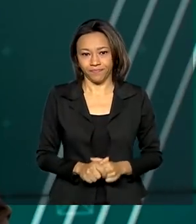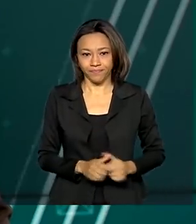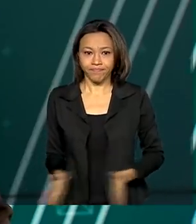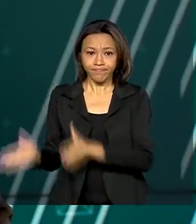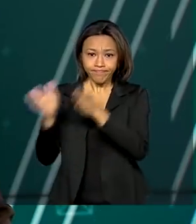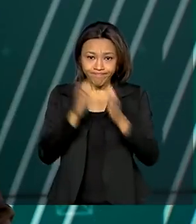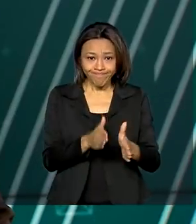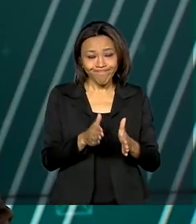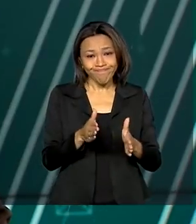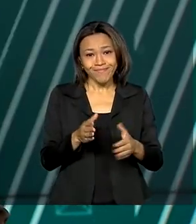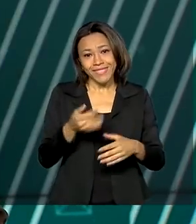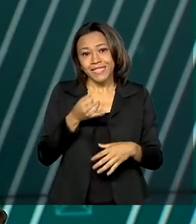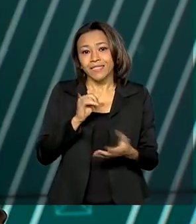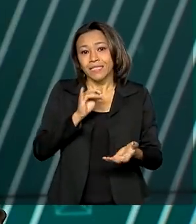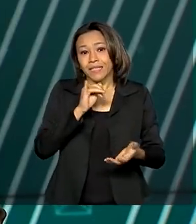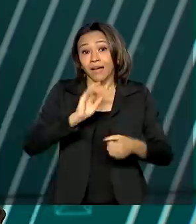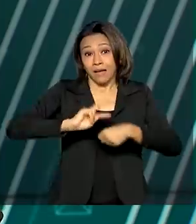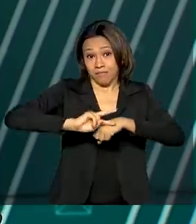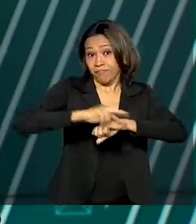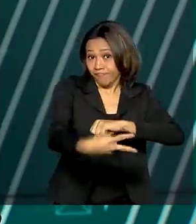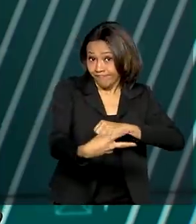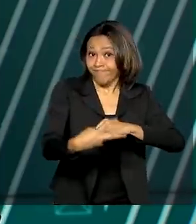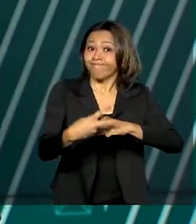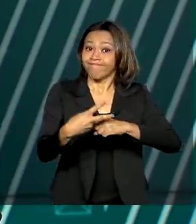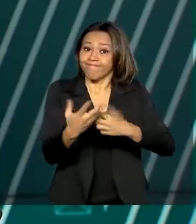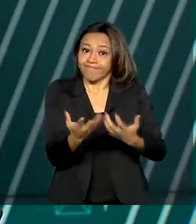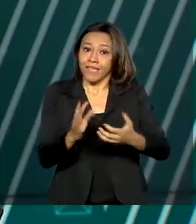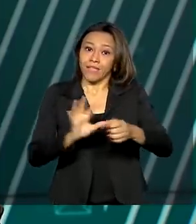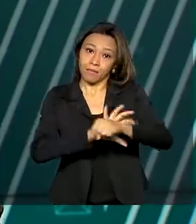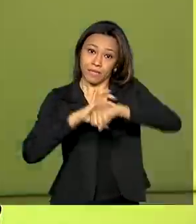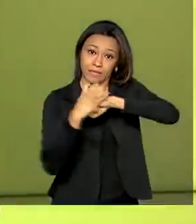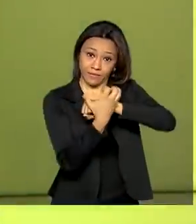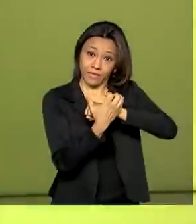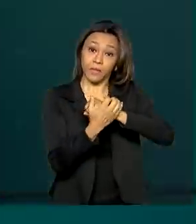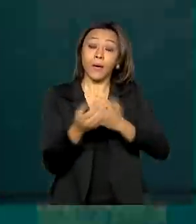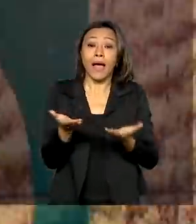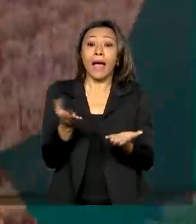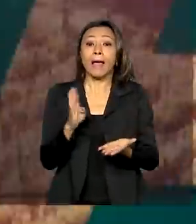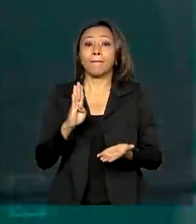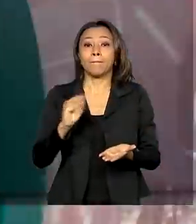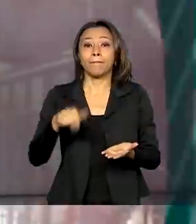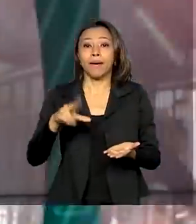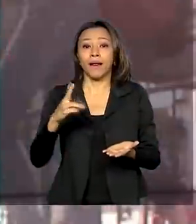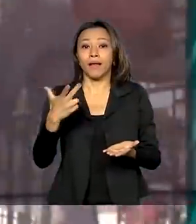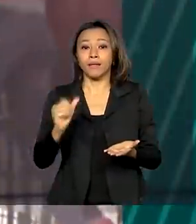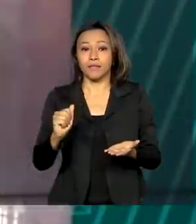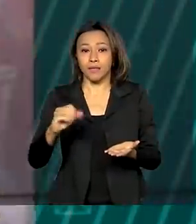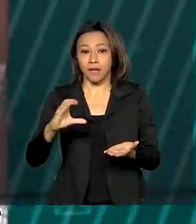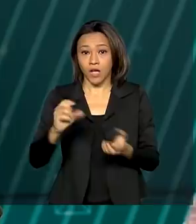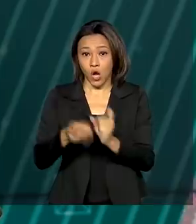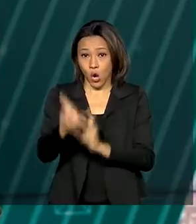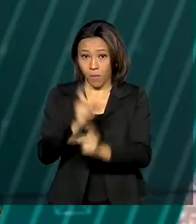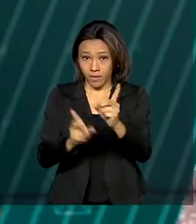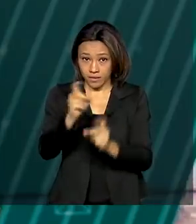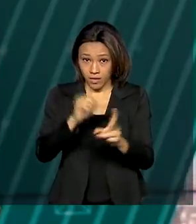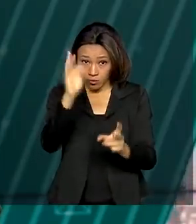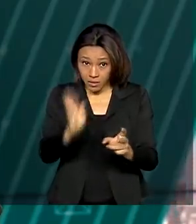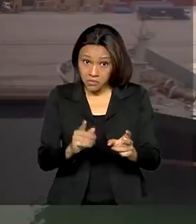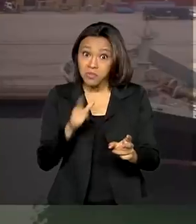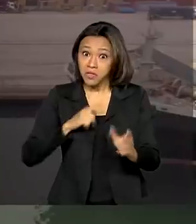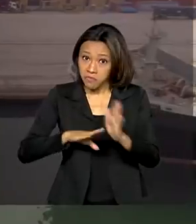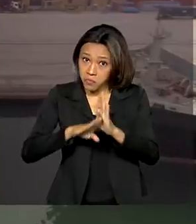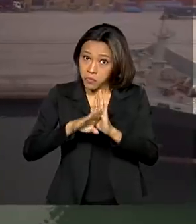Apesar da pandemia do coronavírus, a balança comercial brasileira apresentou um resultado histórico para o mês de setembro.